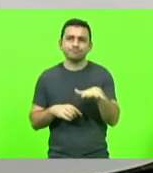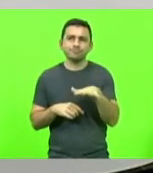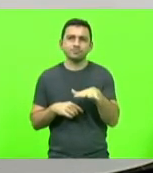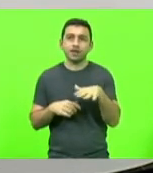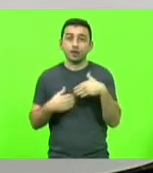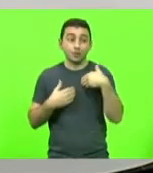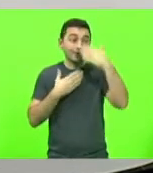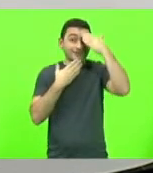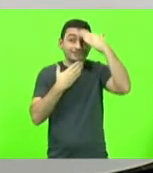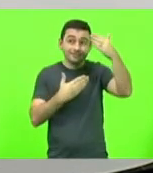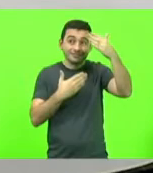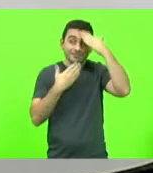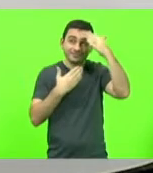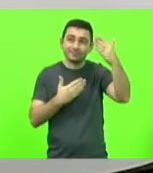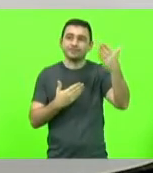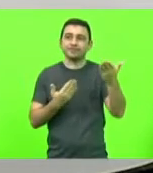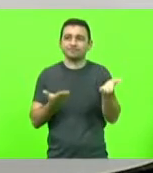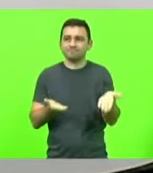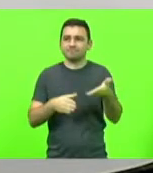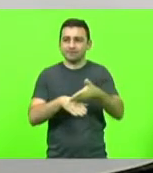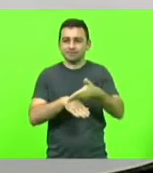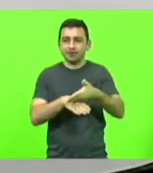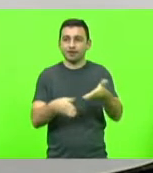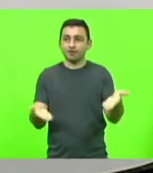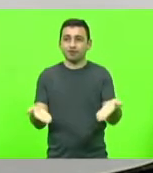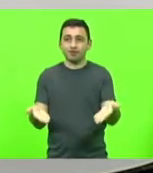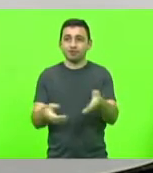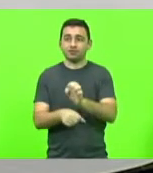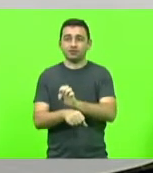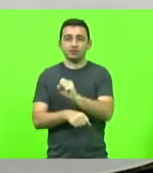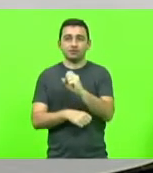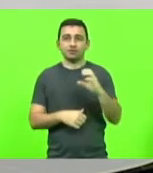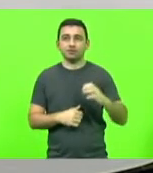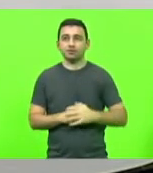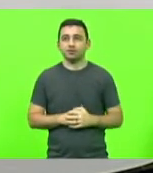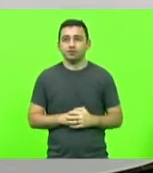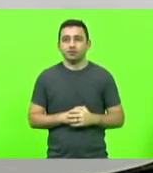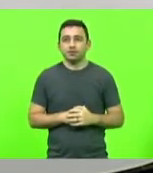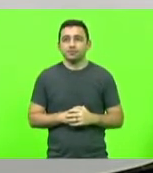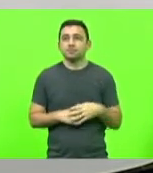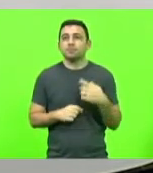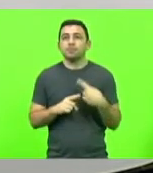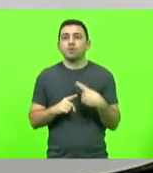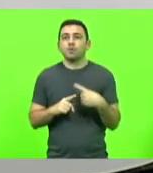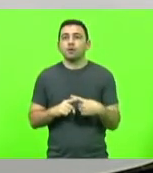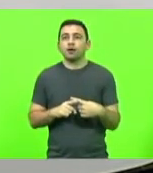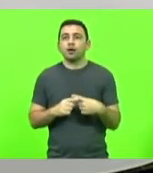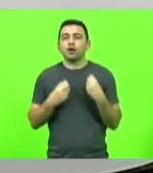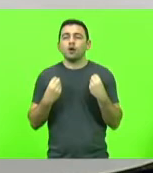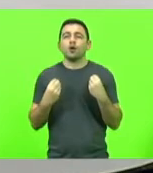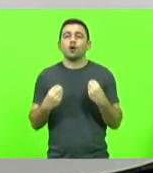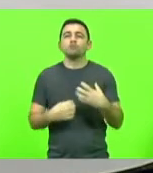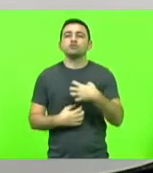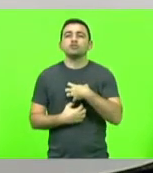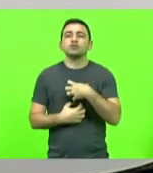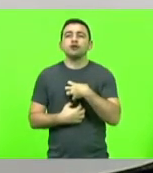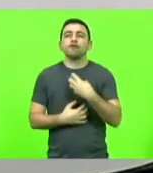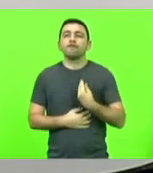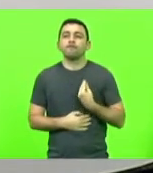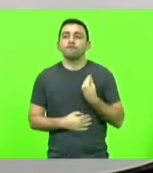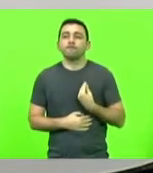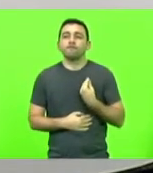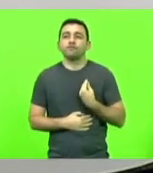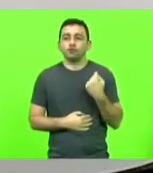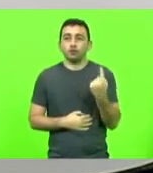grata por participar desse momento no Estado. Por quê? De que sentido é a vida de nós